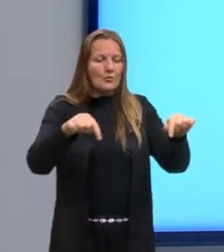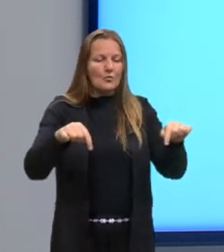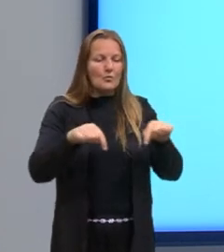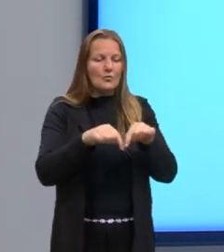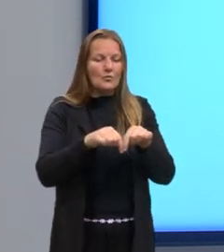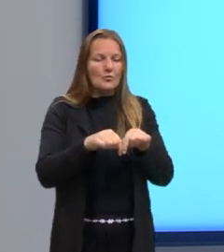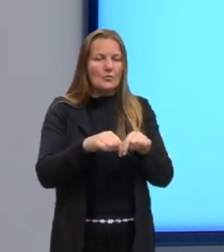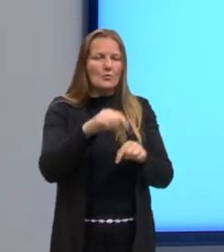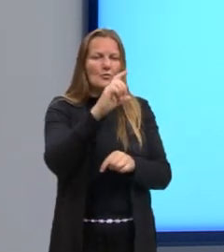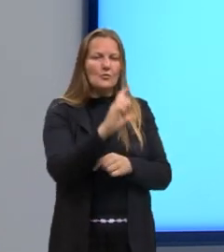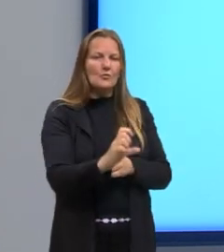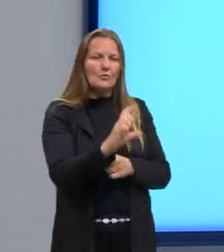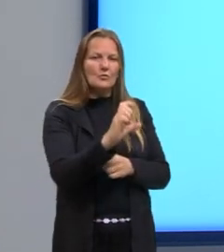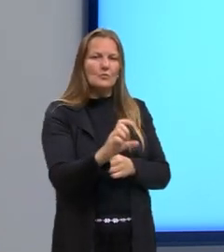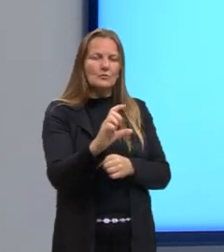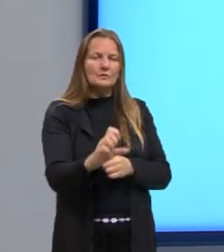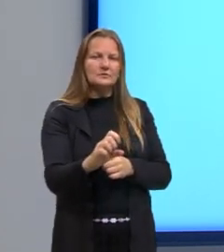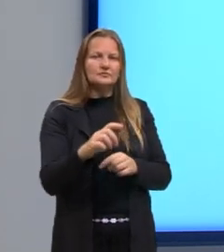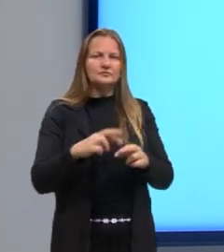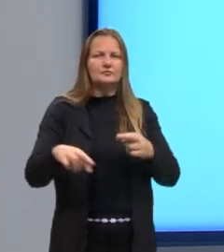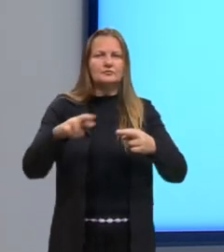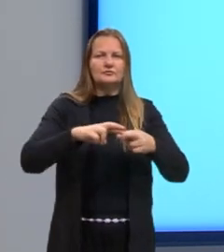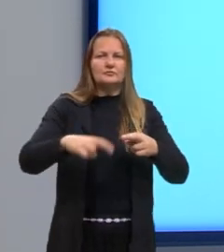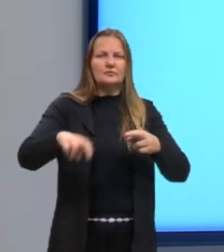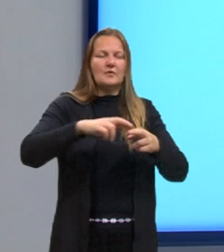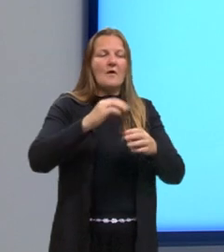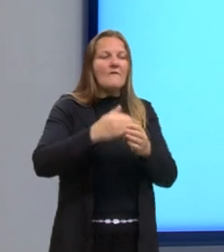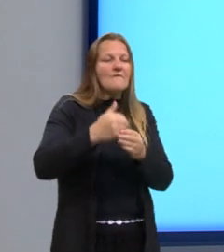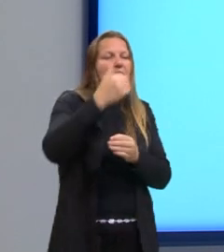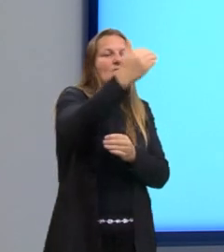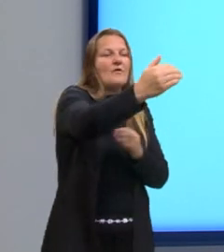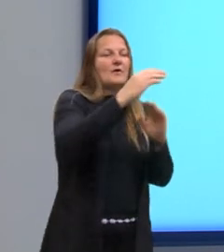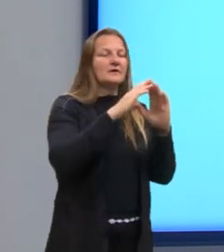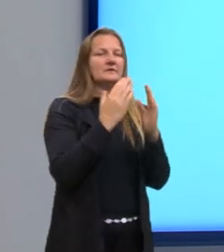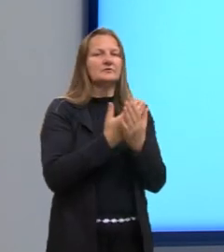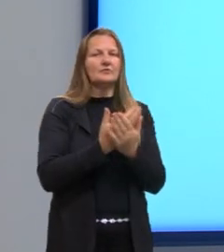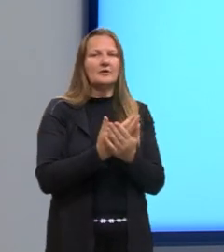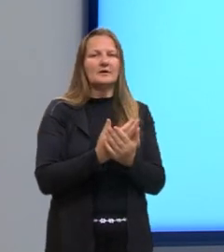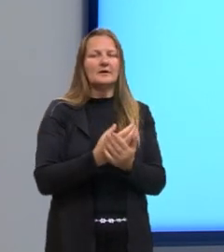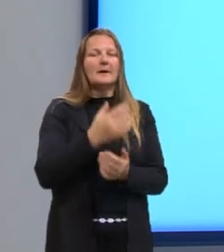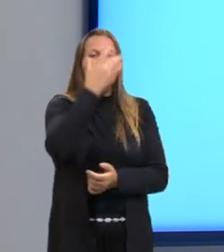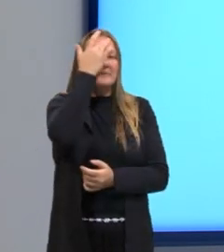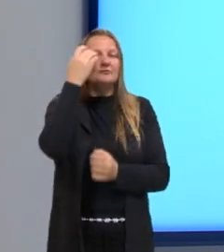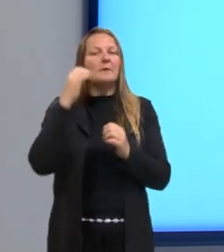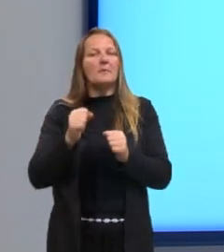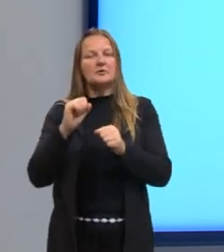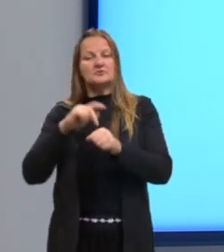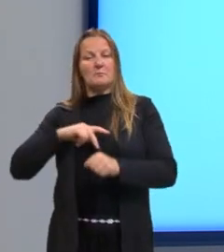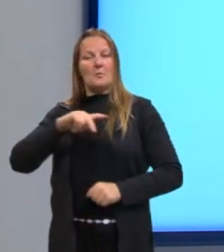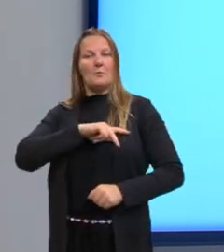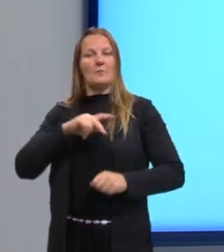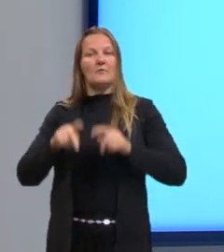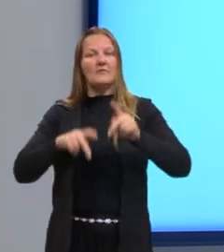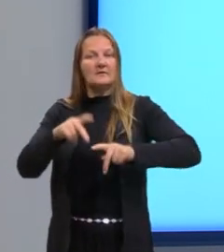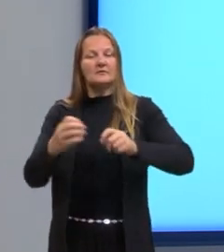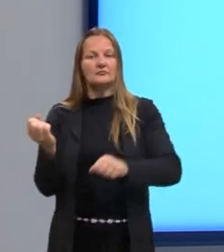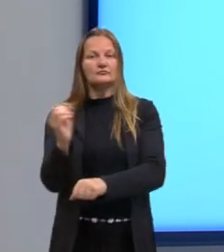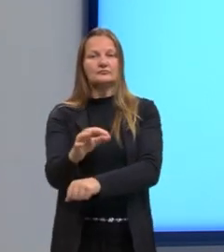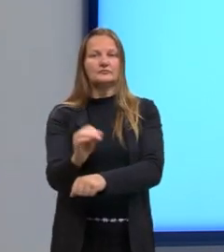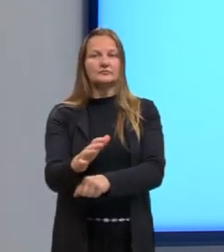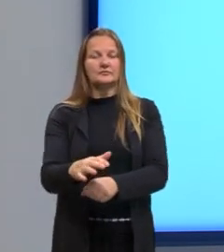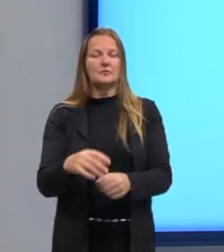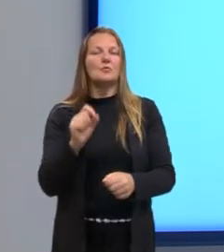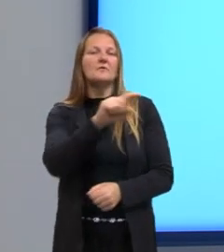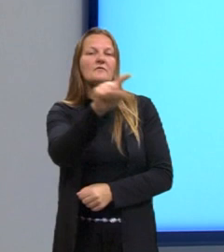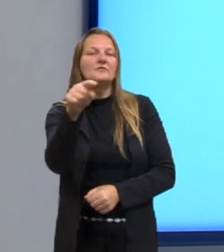de lixo reciclável fora da escola para entrega voluntária pela população. E aí, o vocês